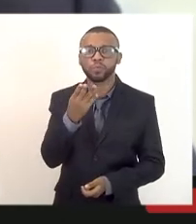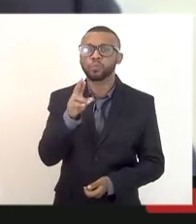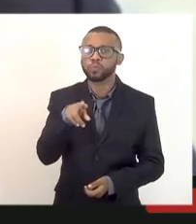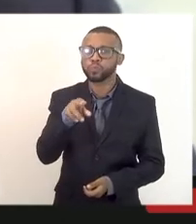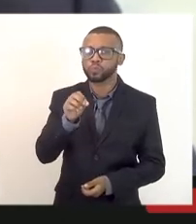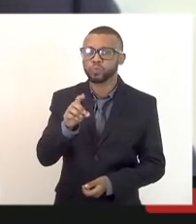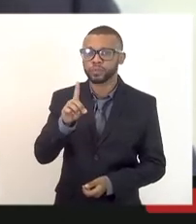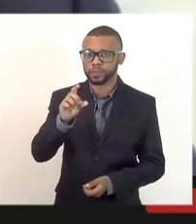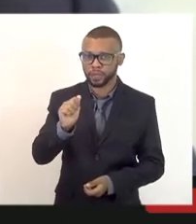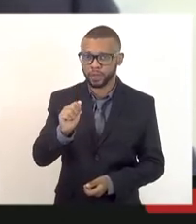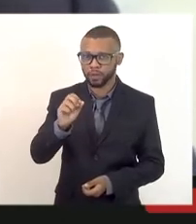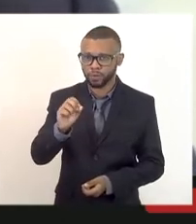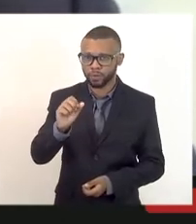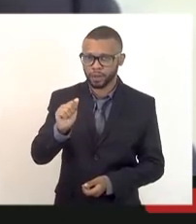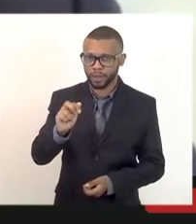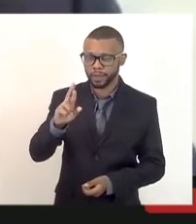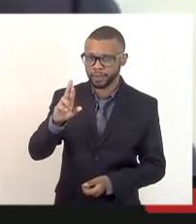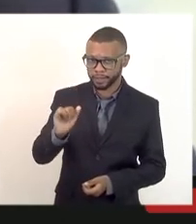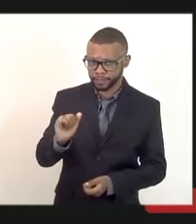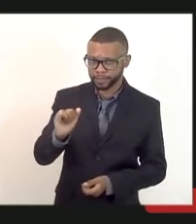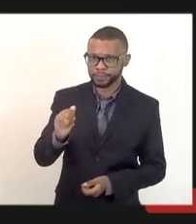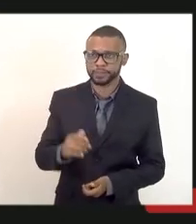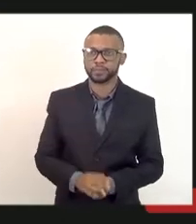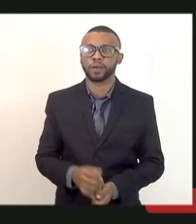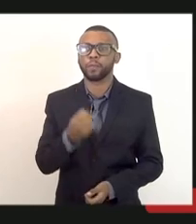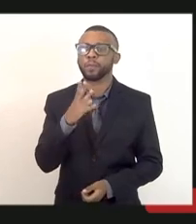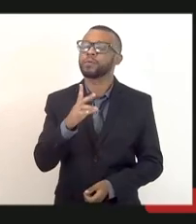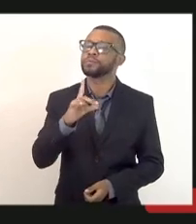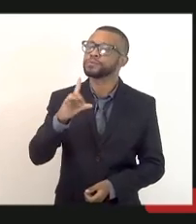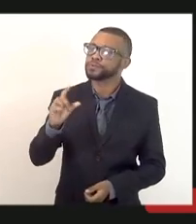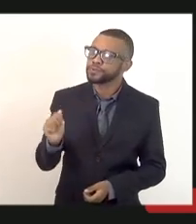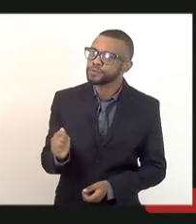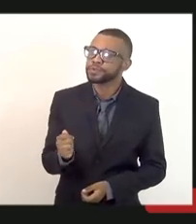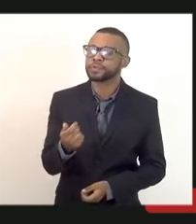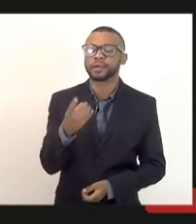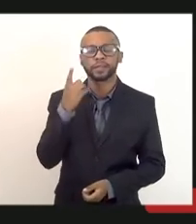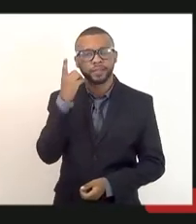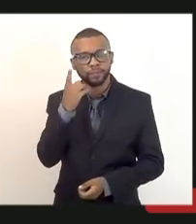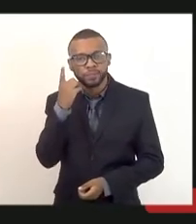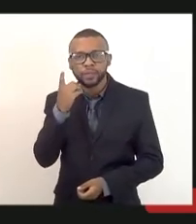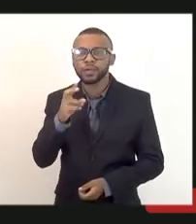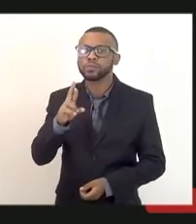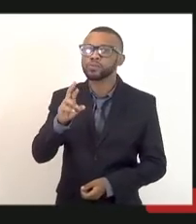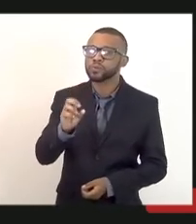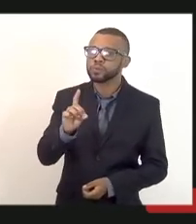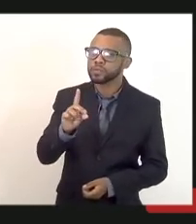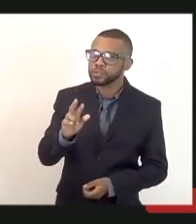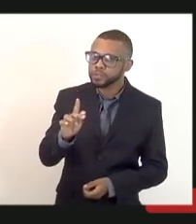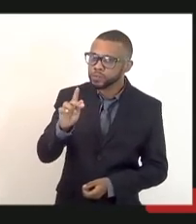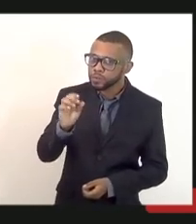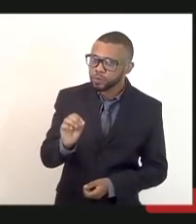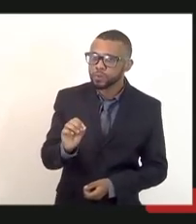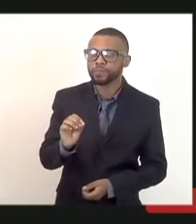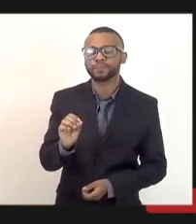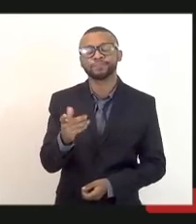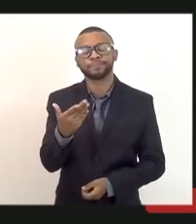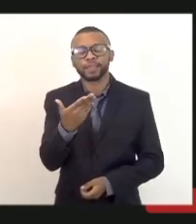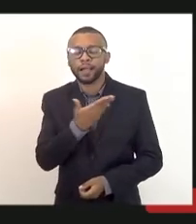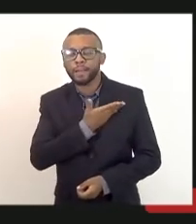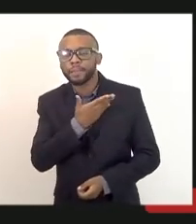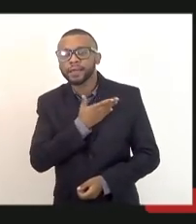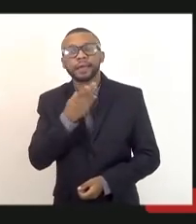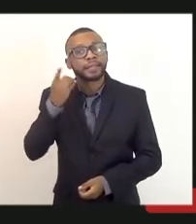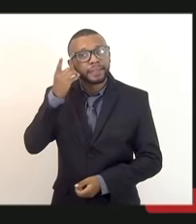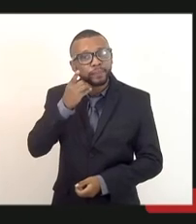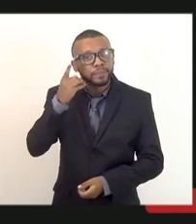Deputado Bruno Dauari, bom dia, irmão. Bom dia, bom dia, deputado Rodrigo Amorim, bom dia, minha amiga, querida deputada